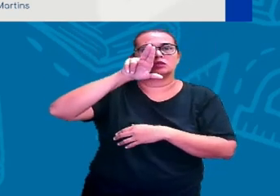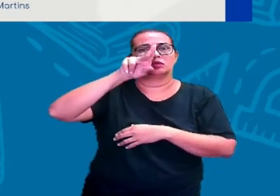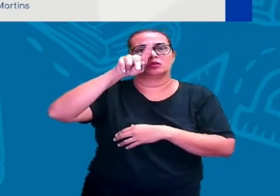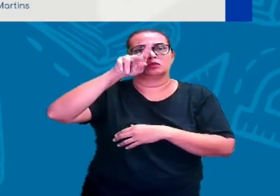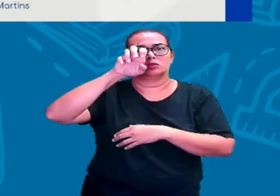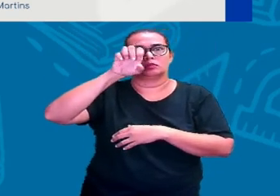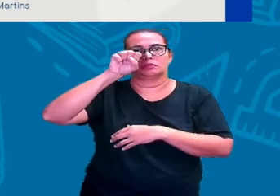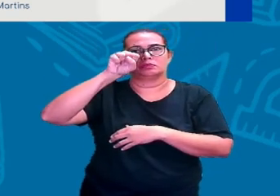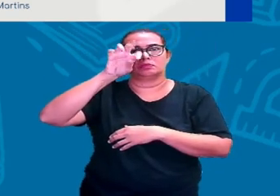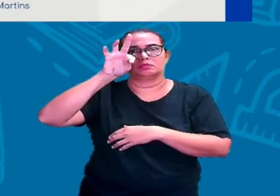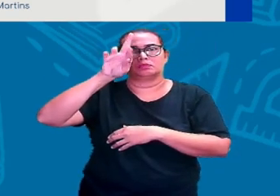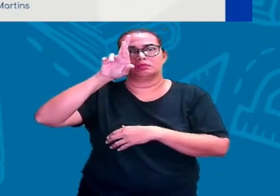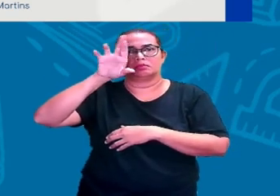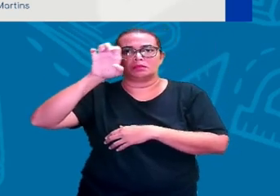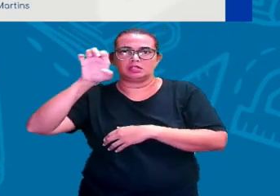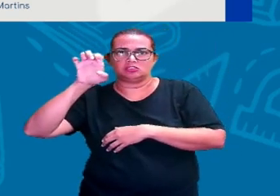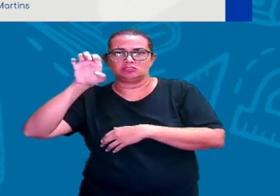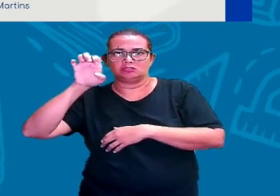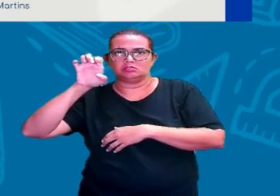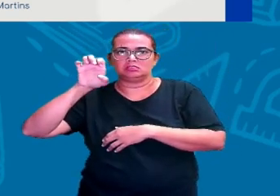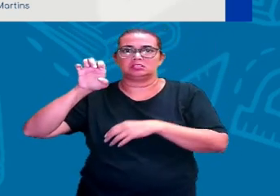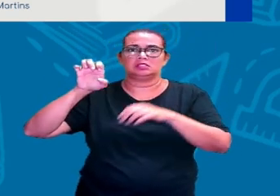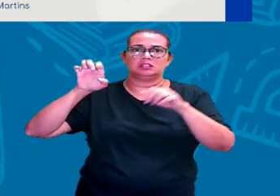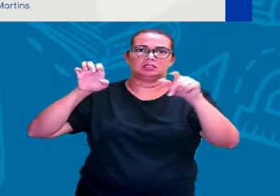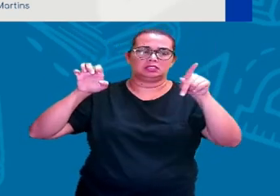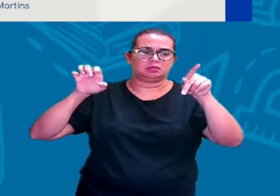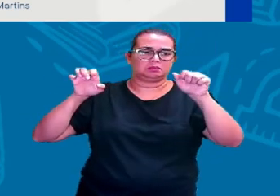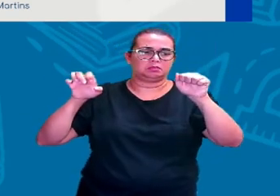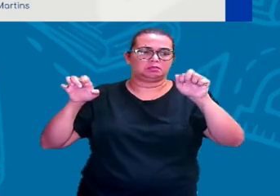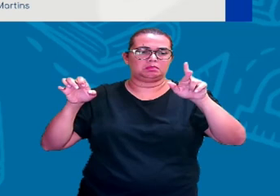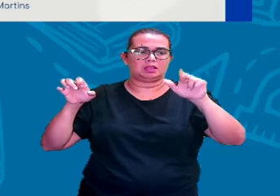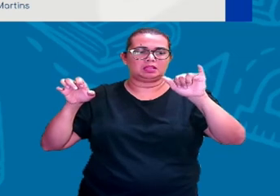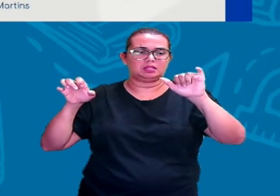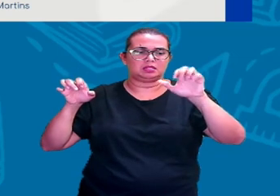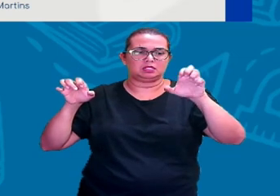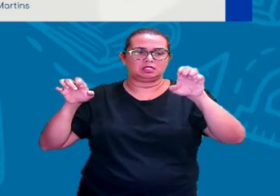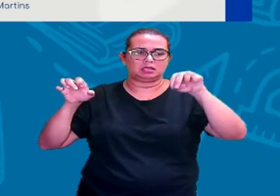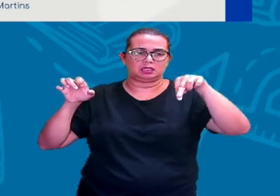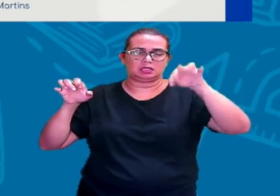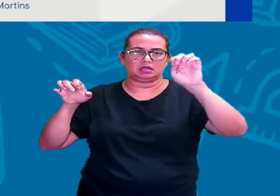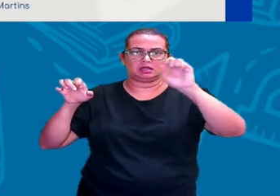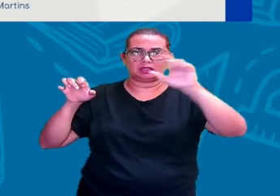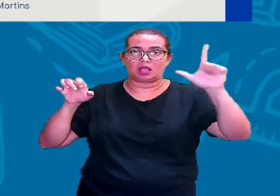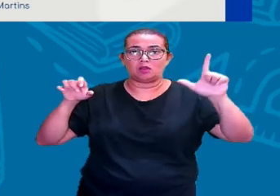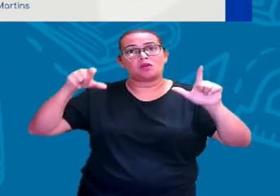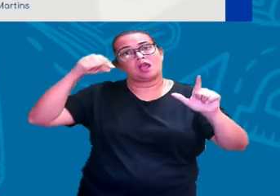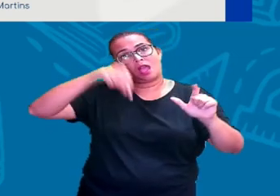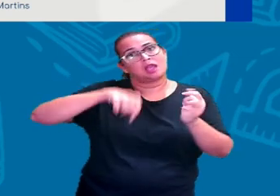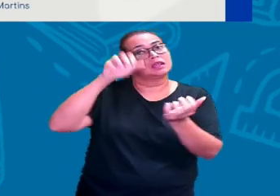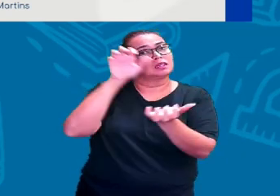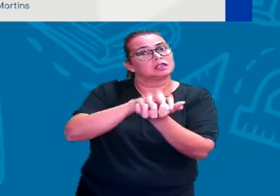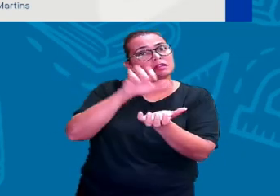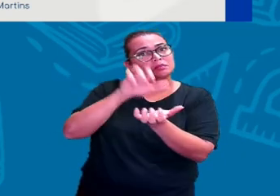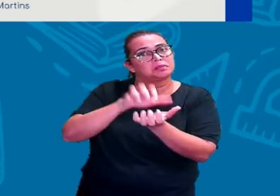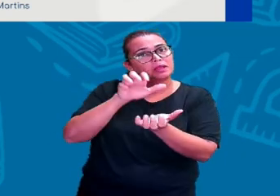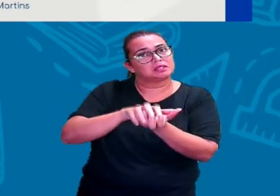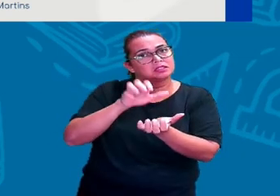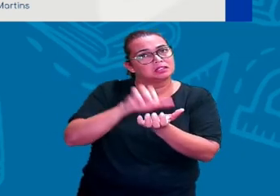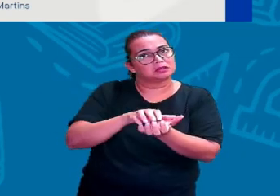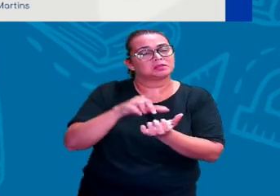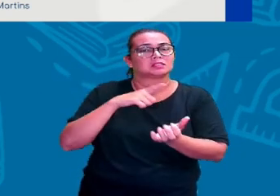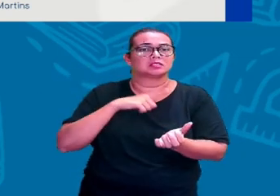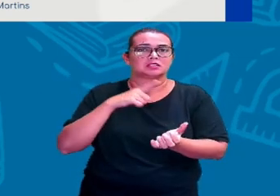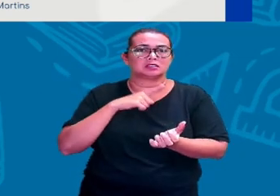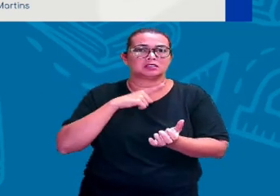pariental. Então, a gente tem, inclusive, aqui no sertão do Pernambuco, né? Num município chamado de